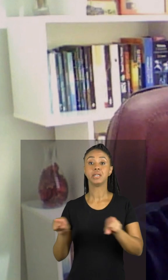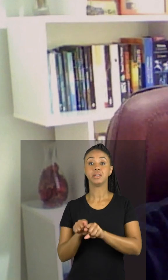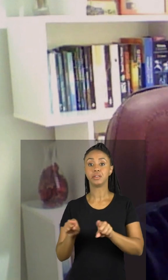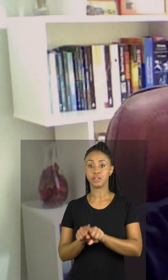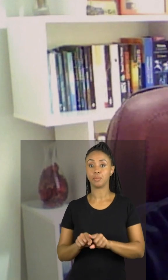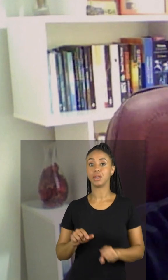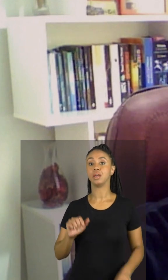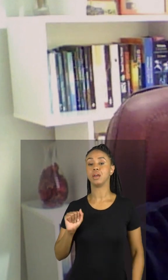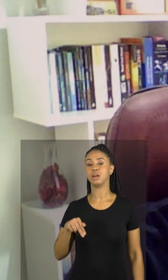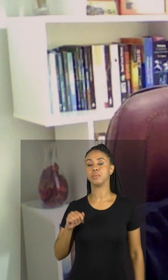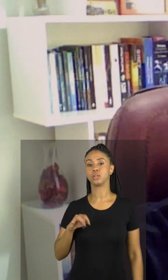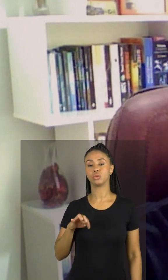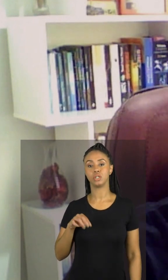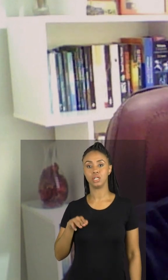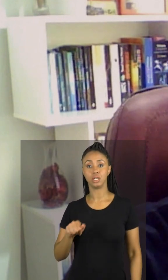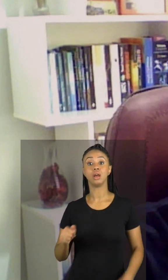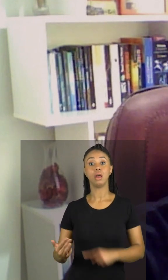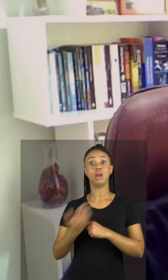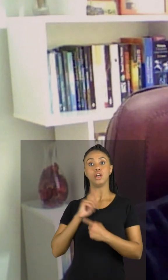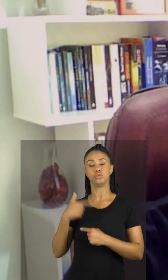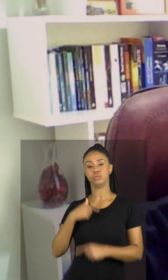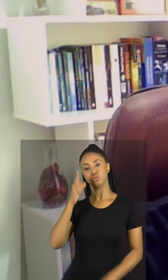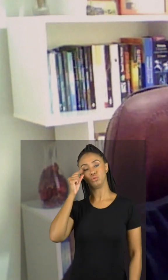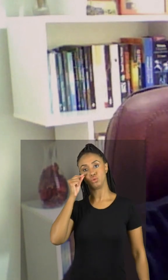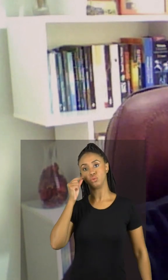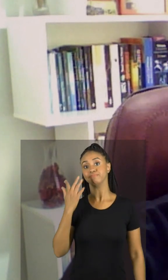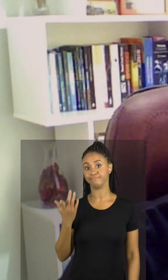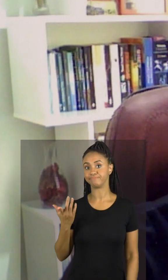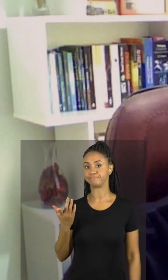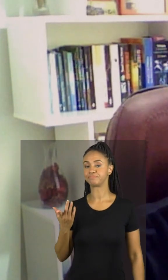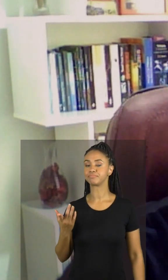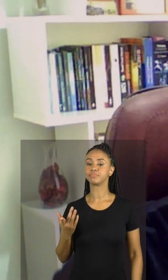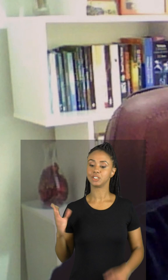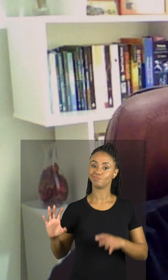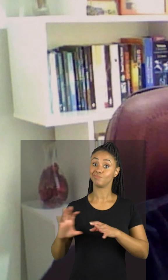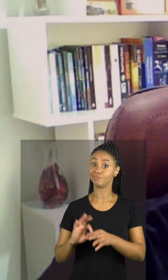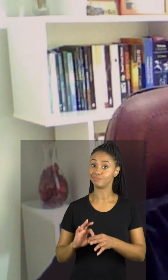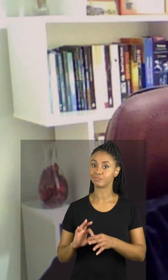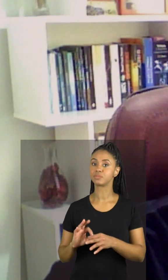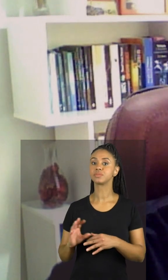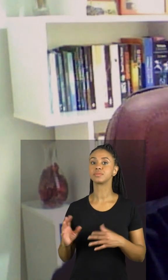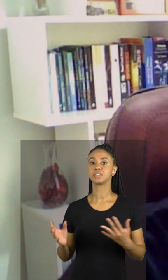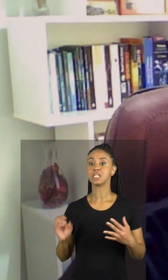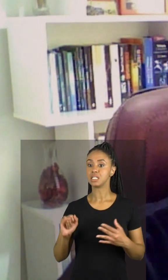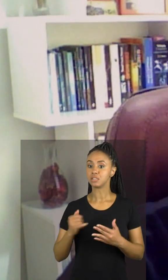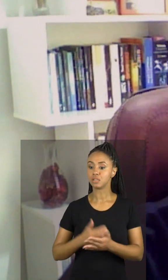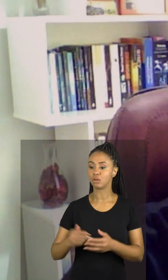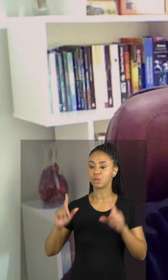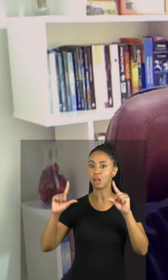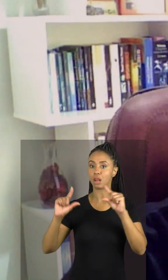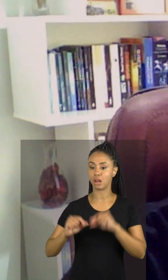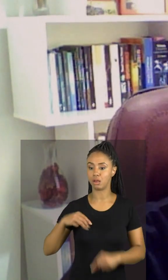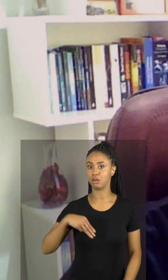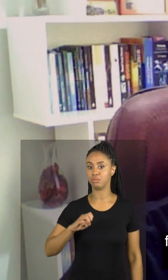é um agente importante para desencadear sono em seres humanos. Então, essa queda de produção